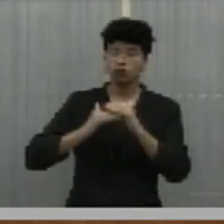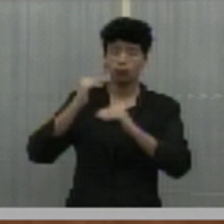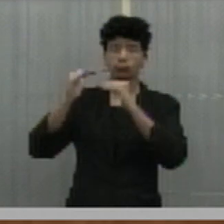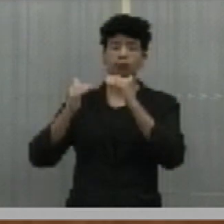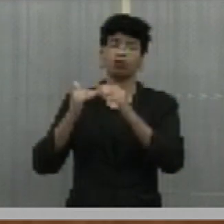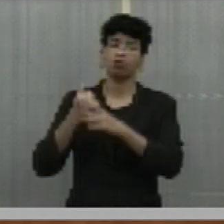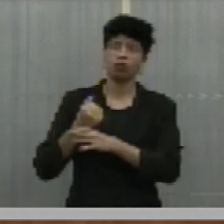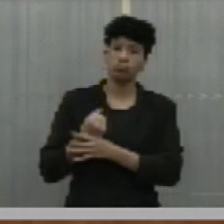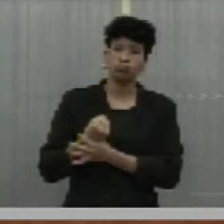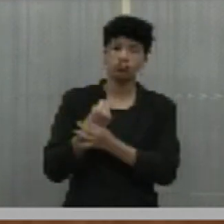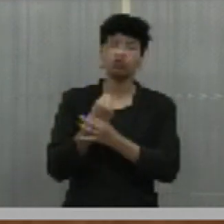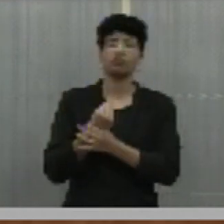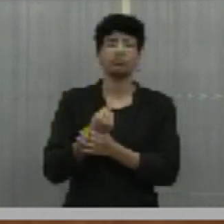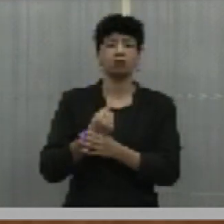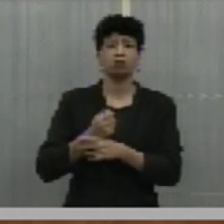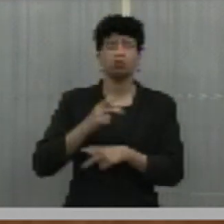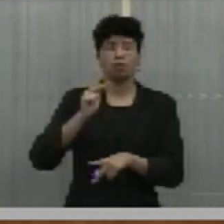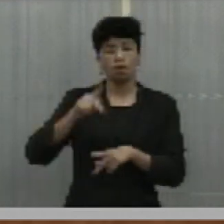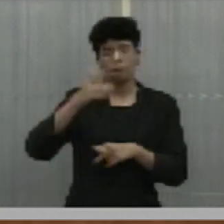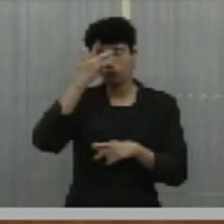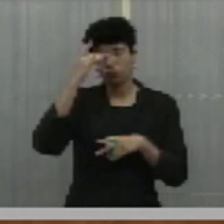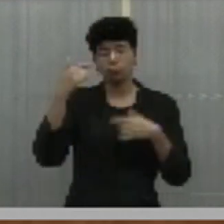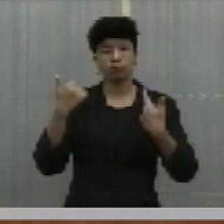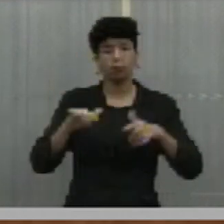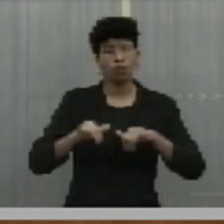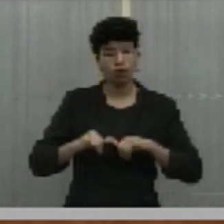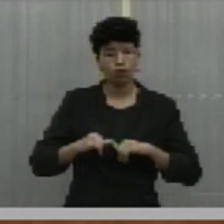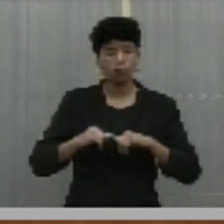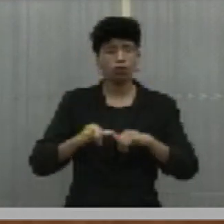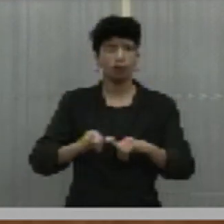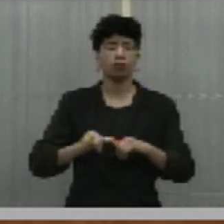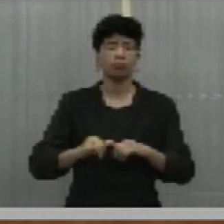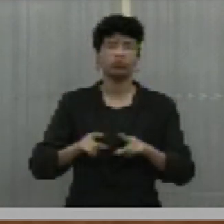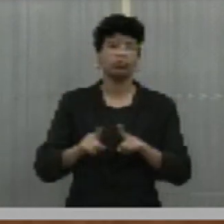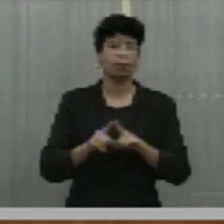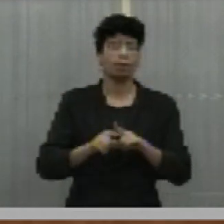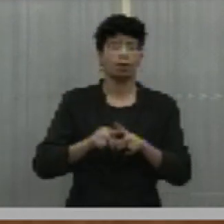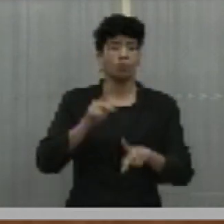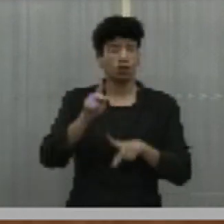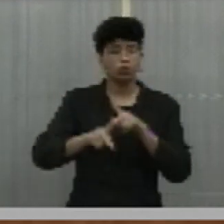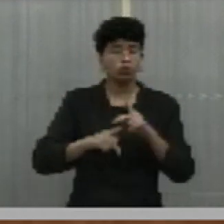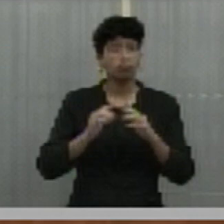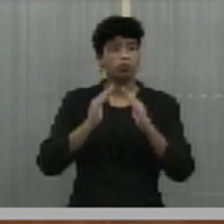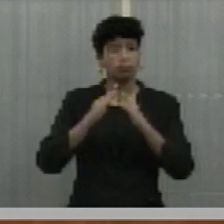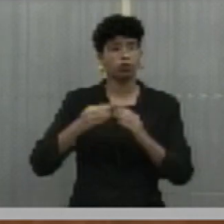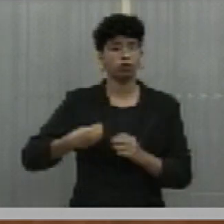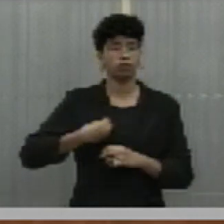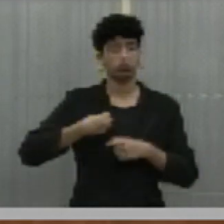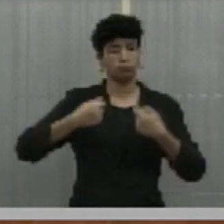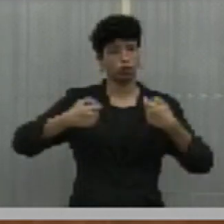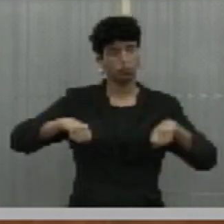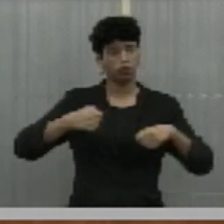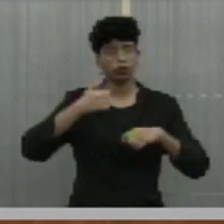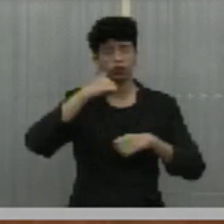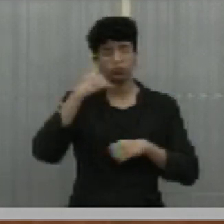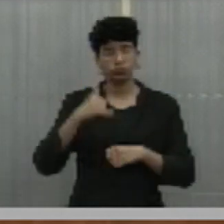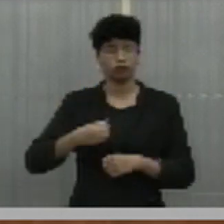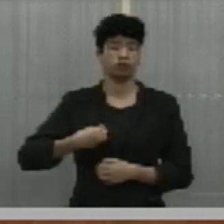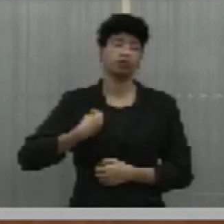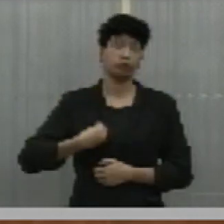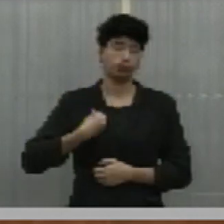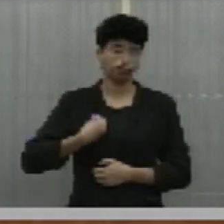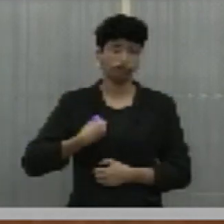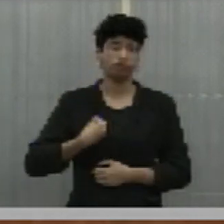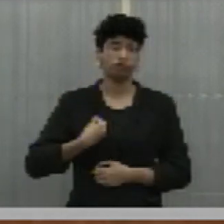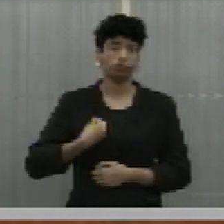em defesa dos pequenos comerciantes, mas especialmente em defesa das pessoas que precisam da energia para sobreviver.